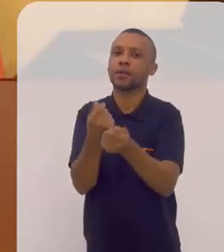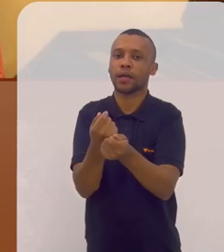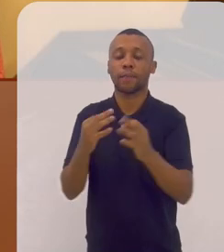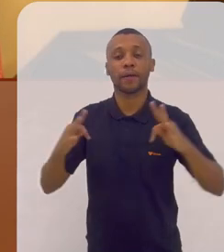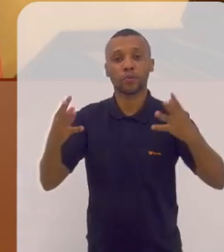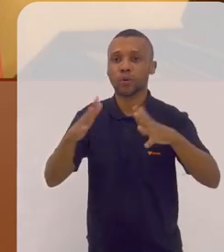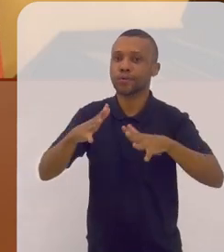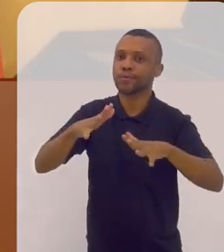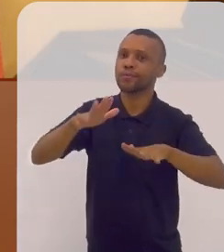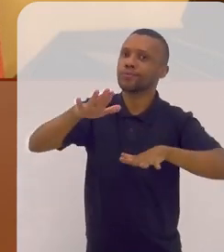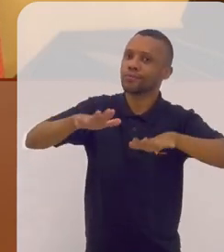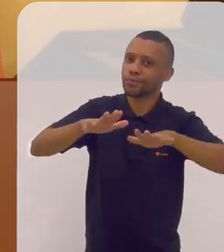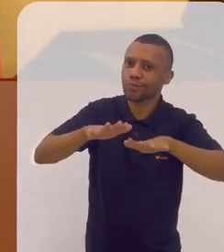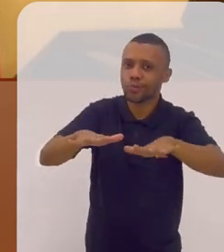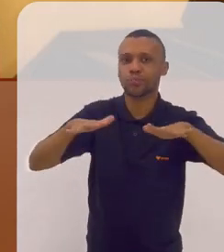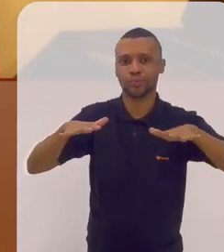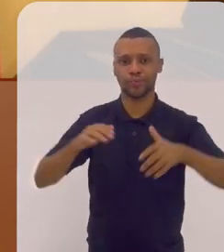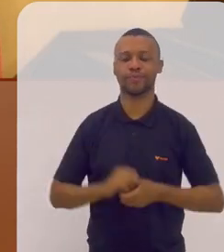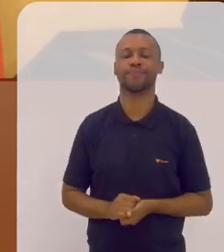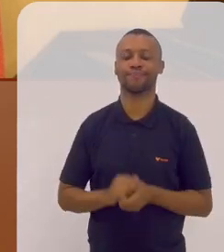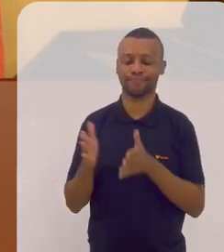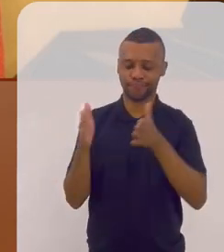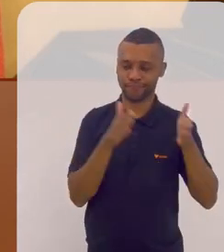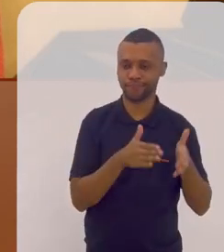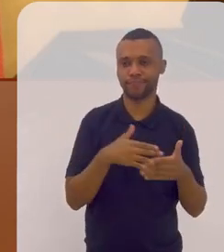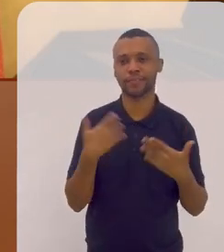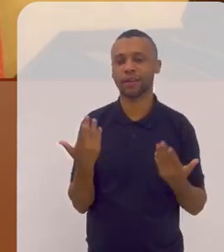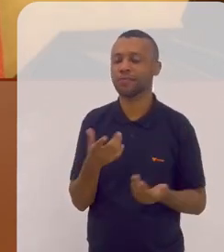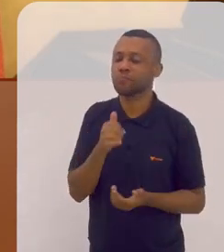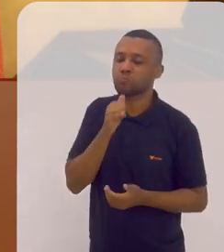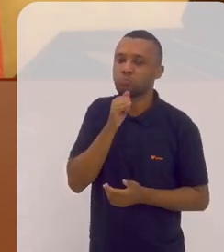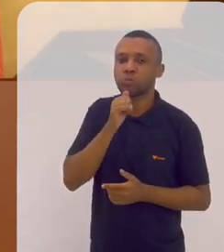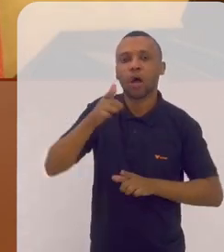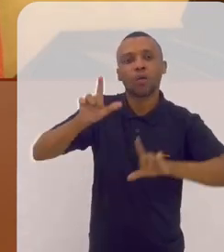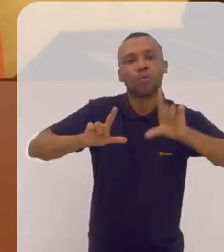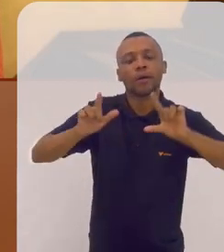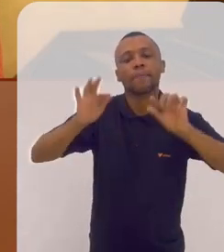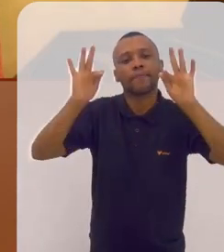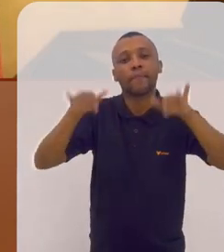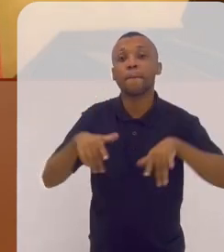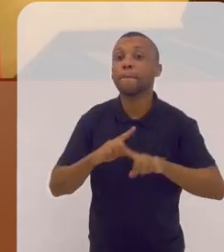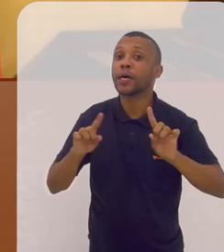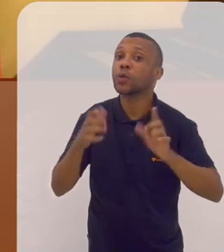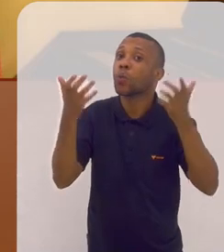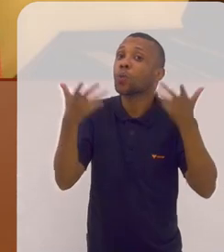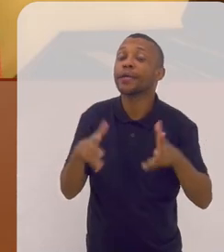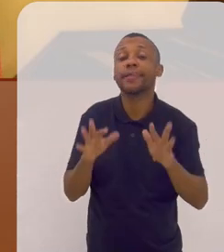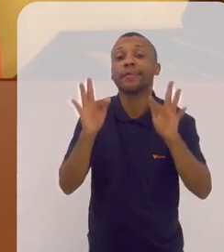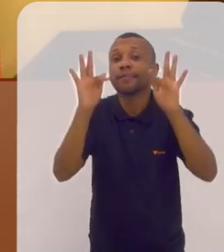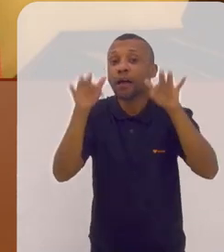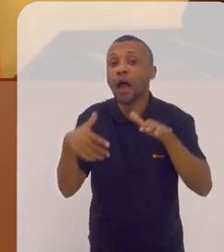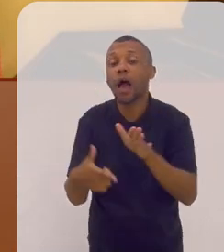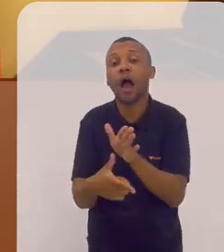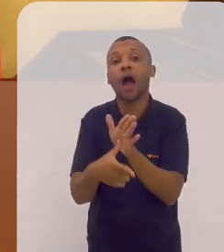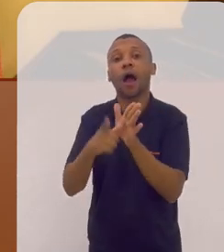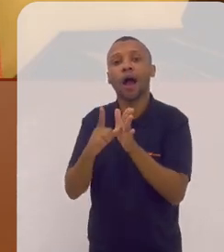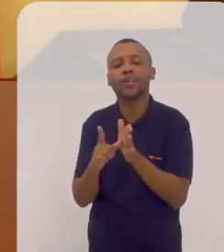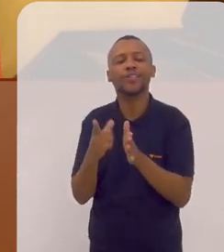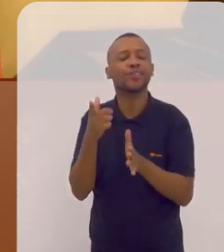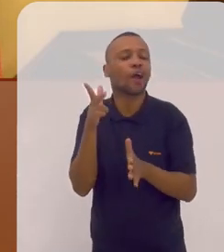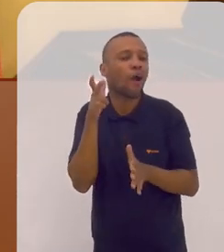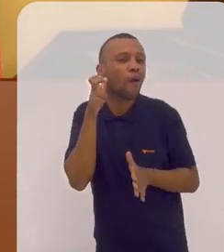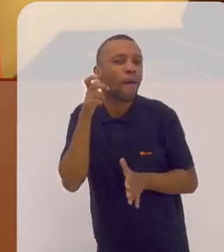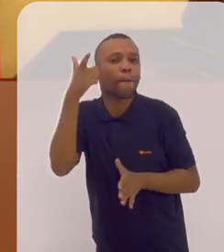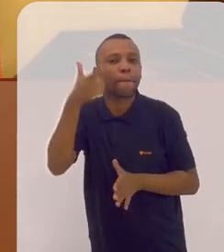para todos os públicos Rosana infelizmente nosso programa está acabando mas eu não queria encerrar antes